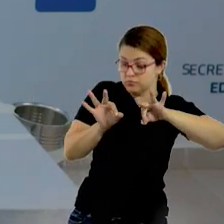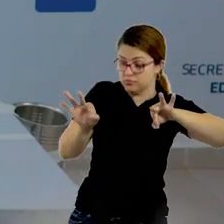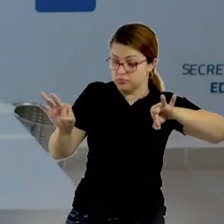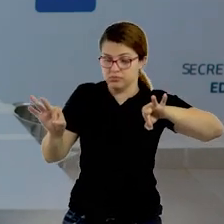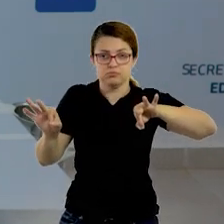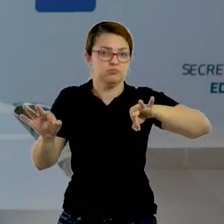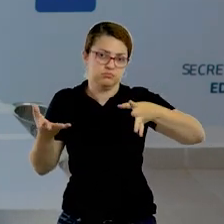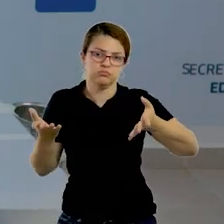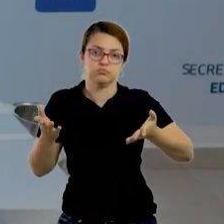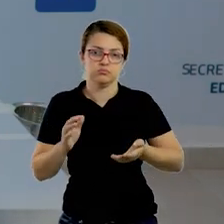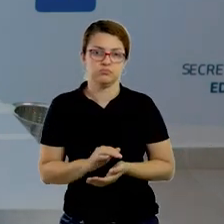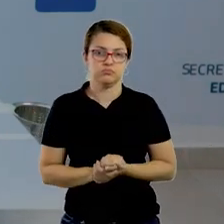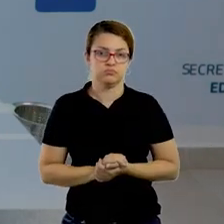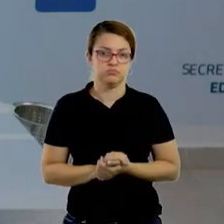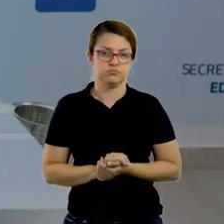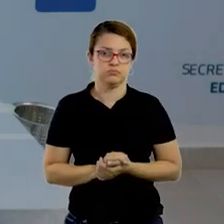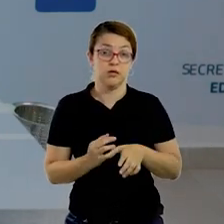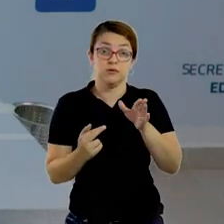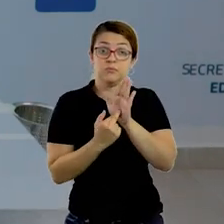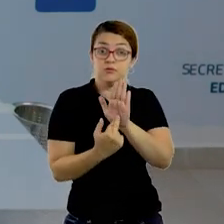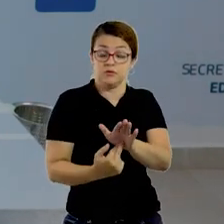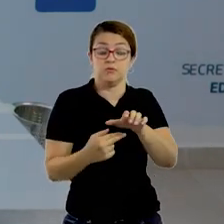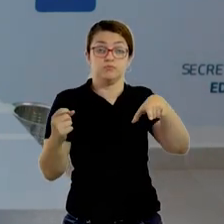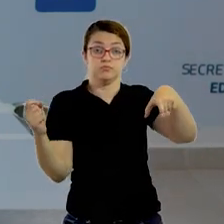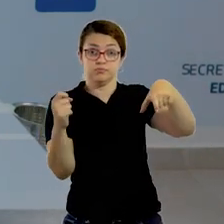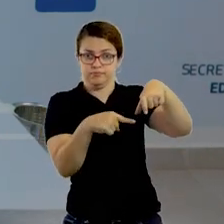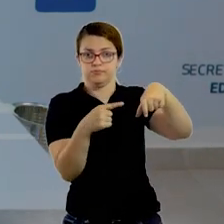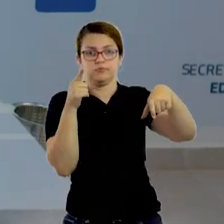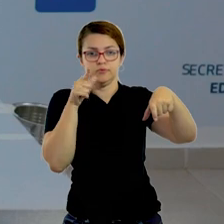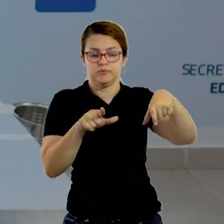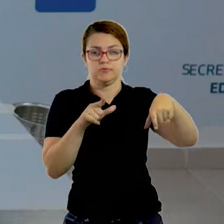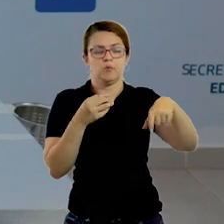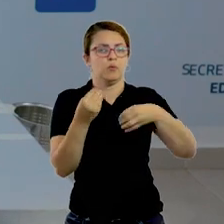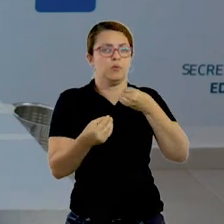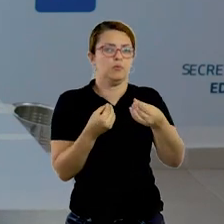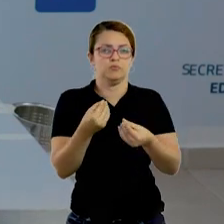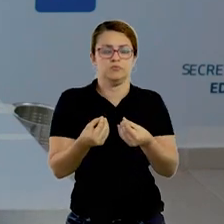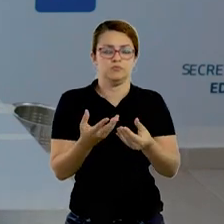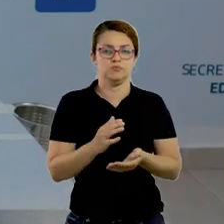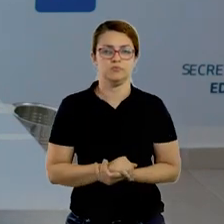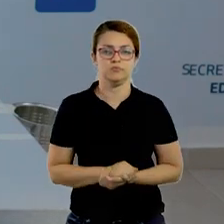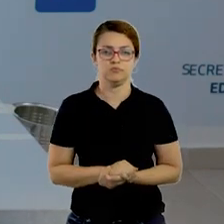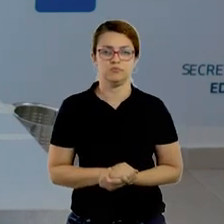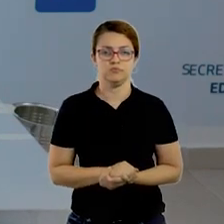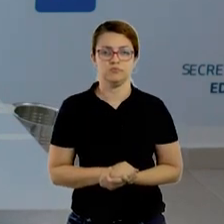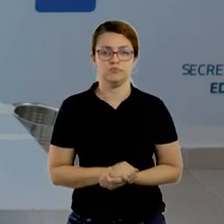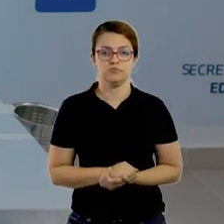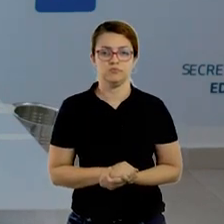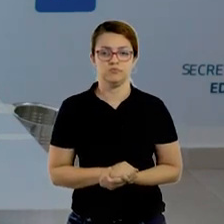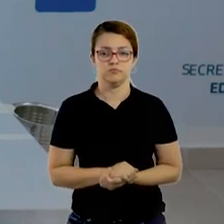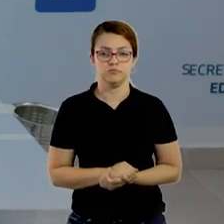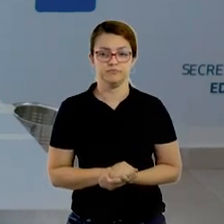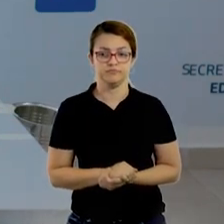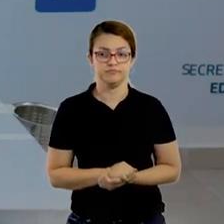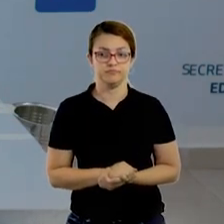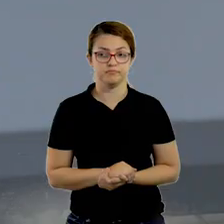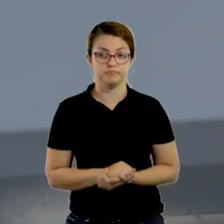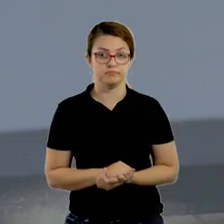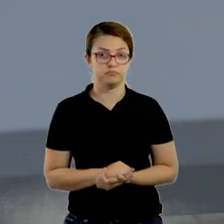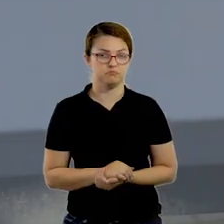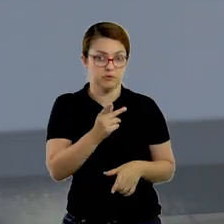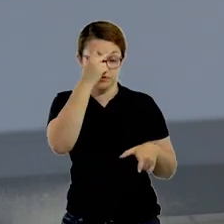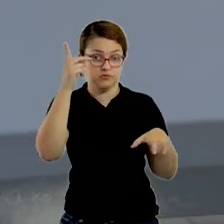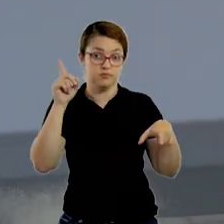distância, simular um gol. Uma meta para ele poder fazer. Ok? E como que funciona? Uma vez de cada,